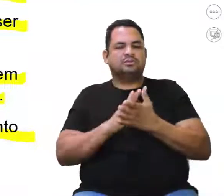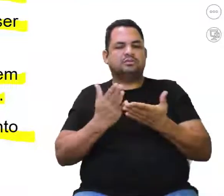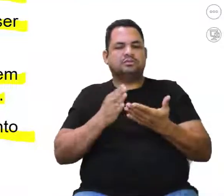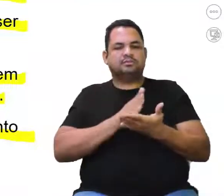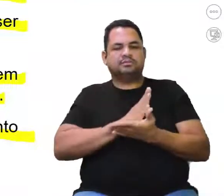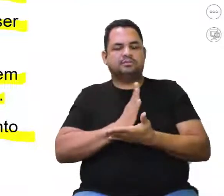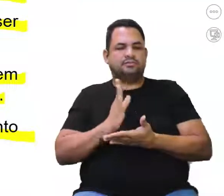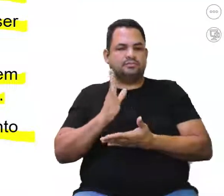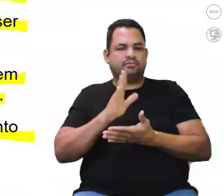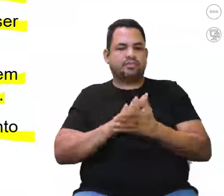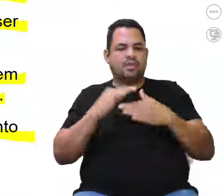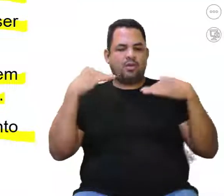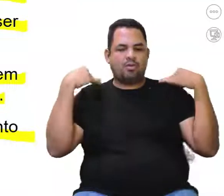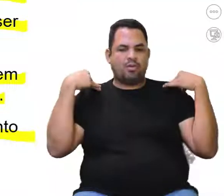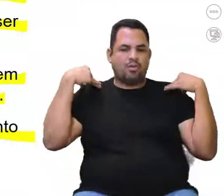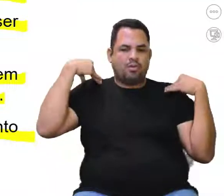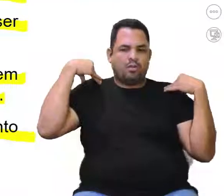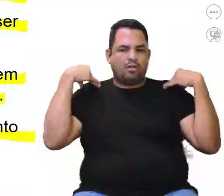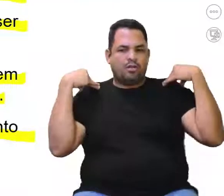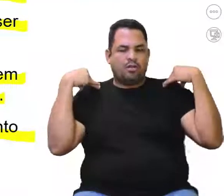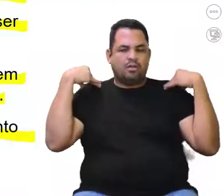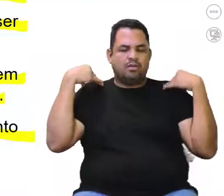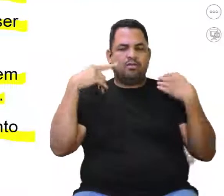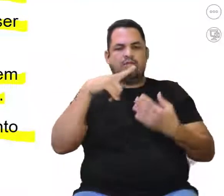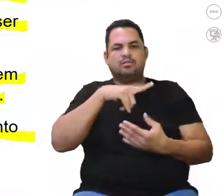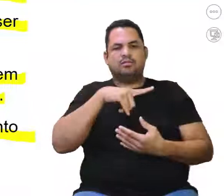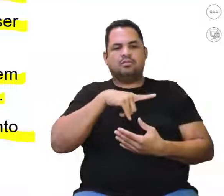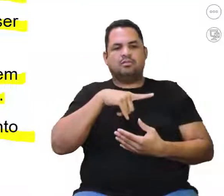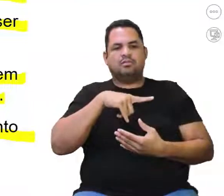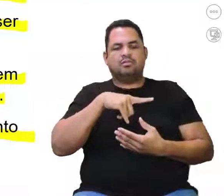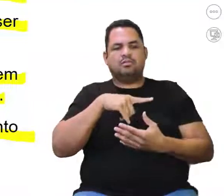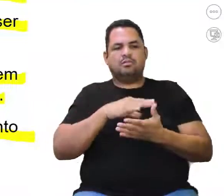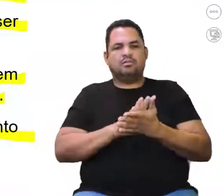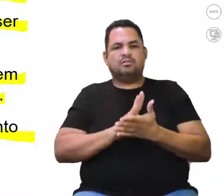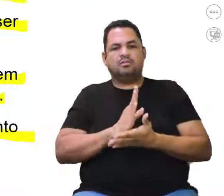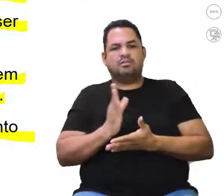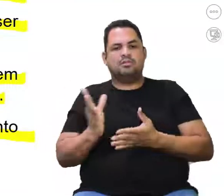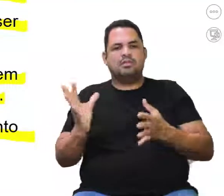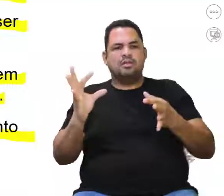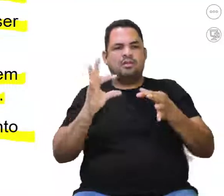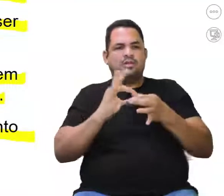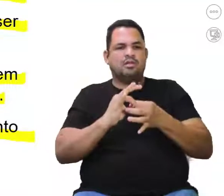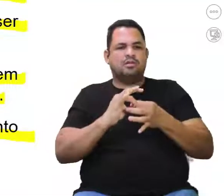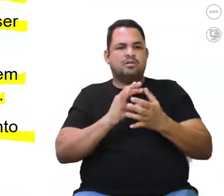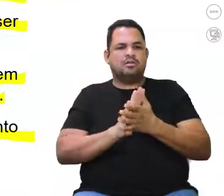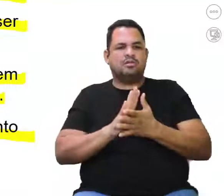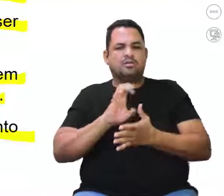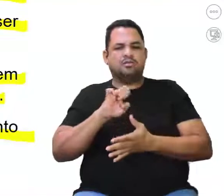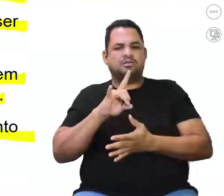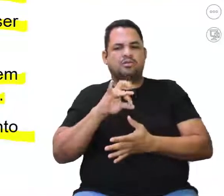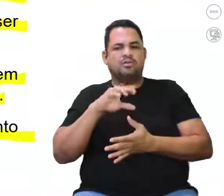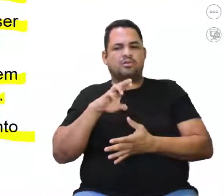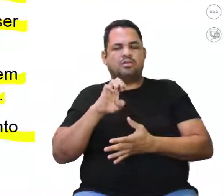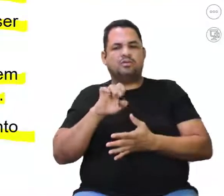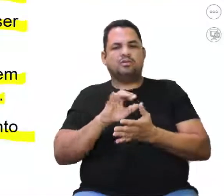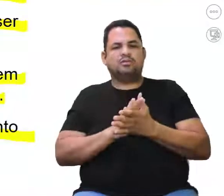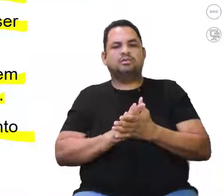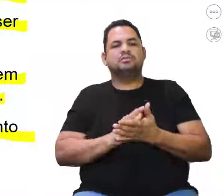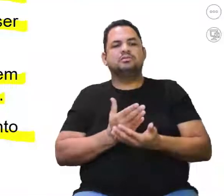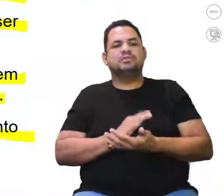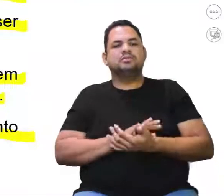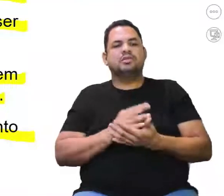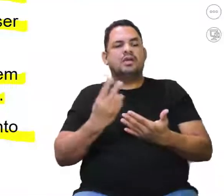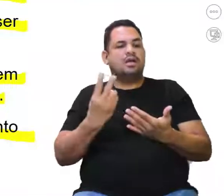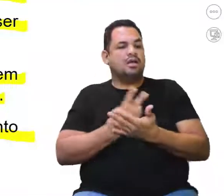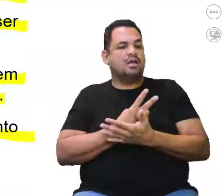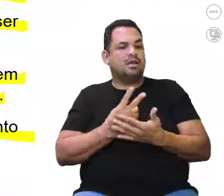variação na altura do ombro, eu tenho ali um desvio associado à escoliose. Então, a alternativa